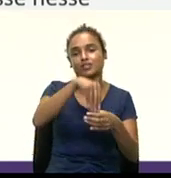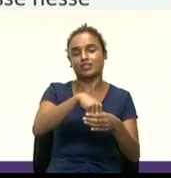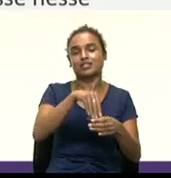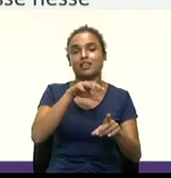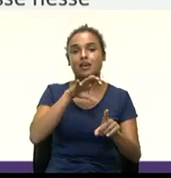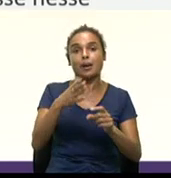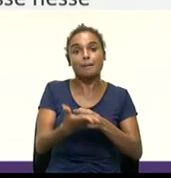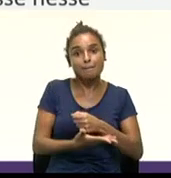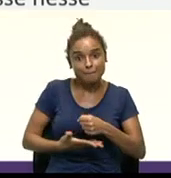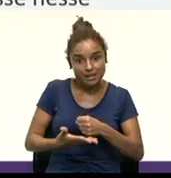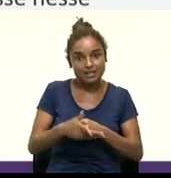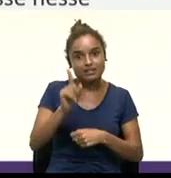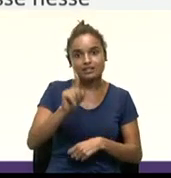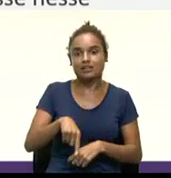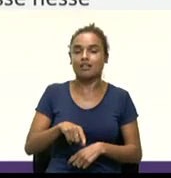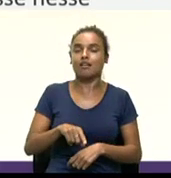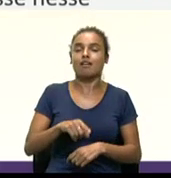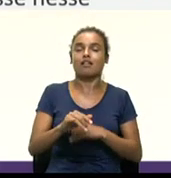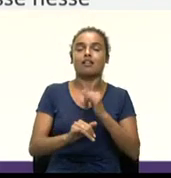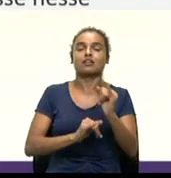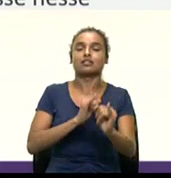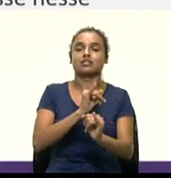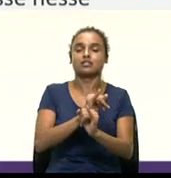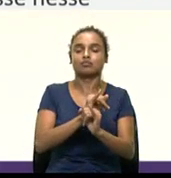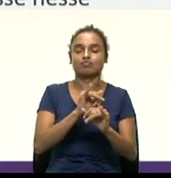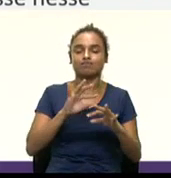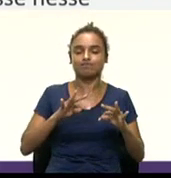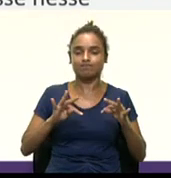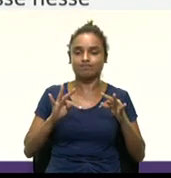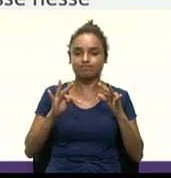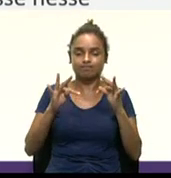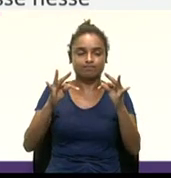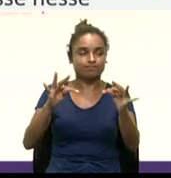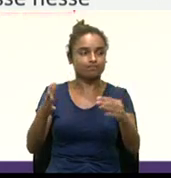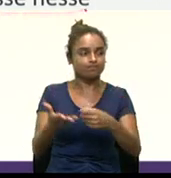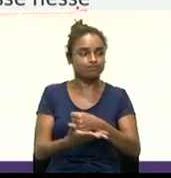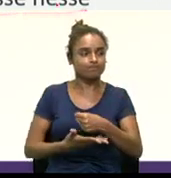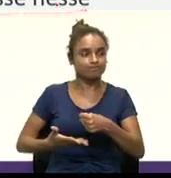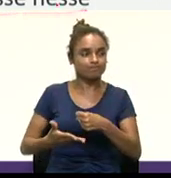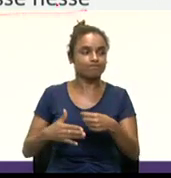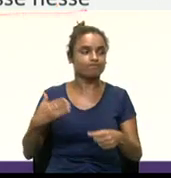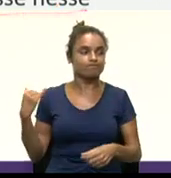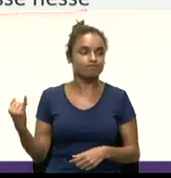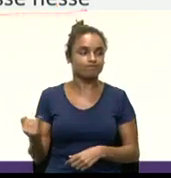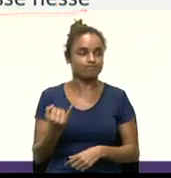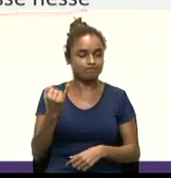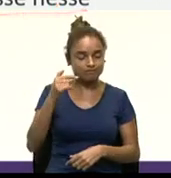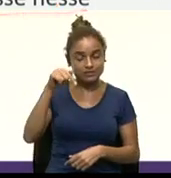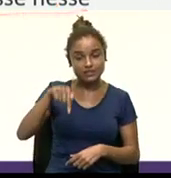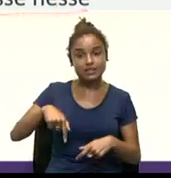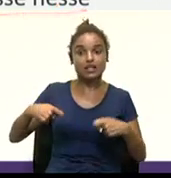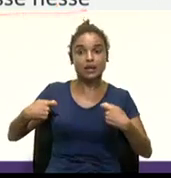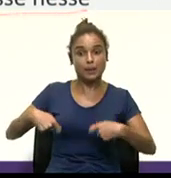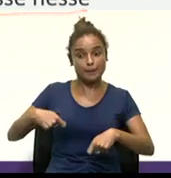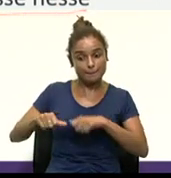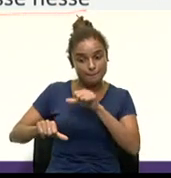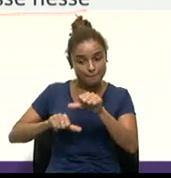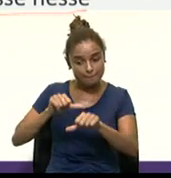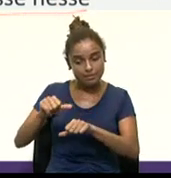atuação é a chave para que uma organização ingresse nesse caminho de